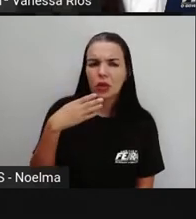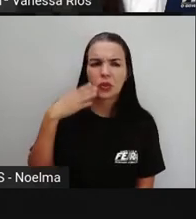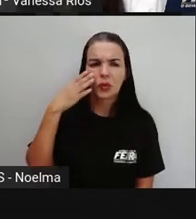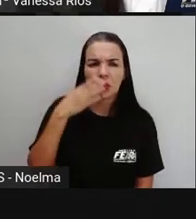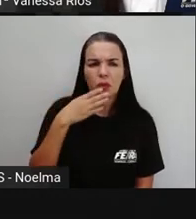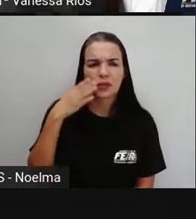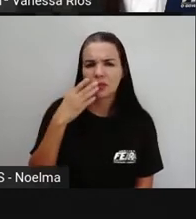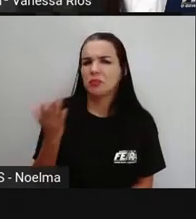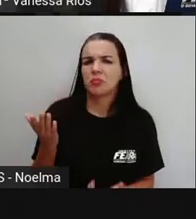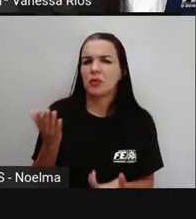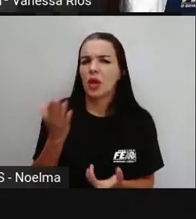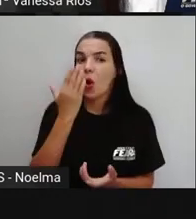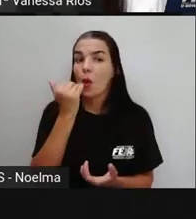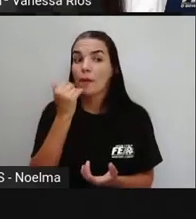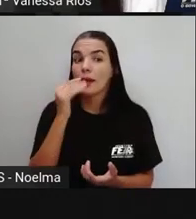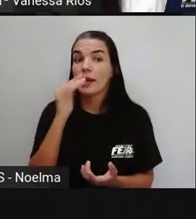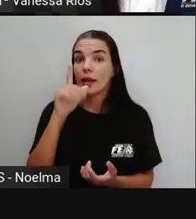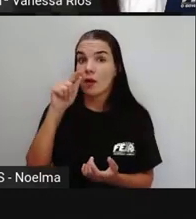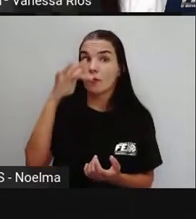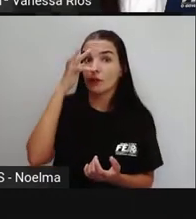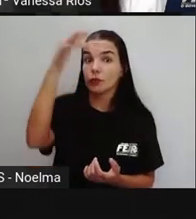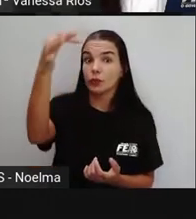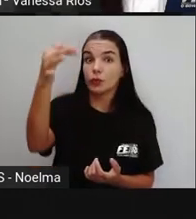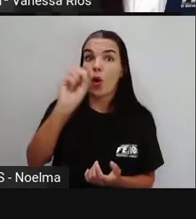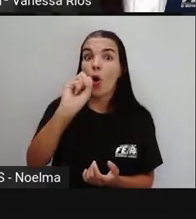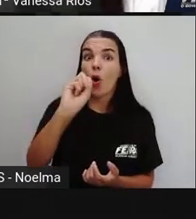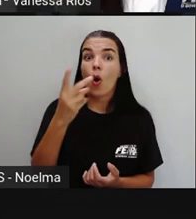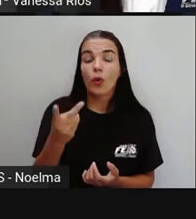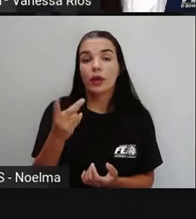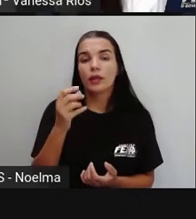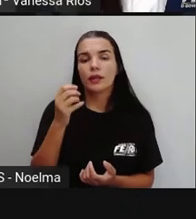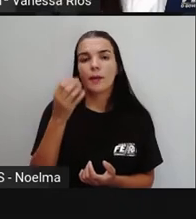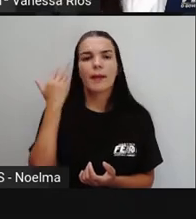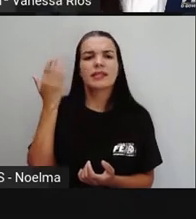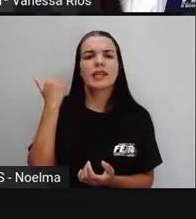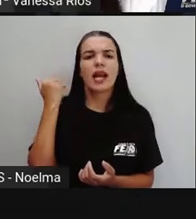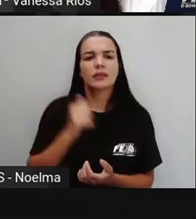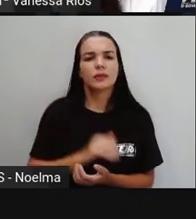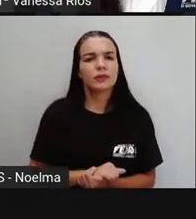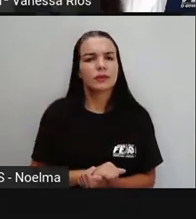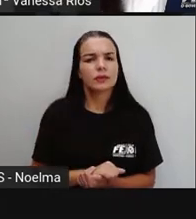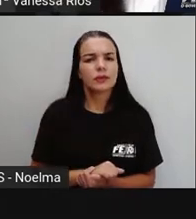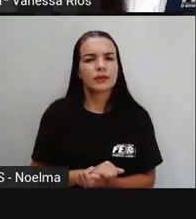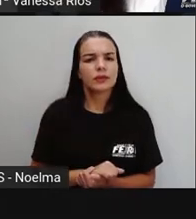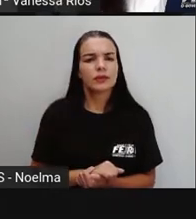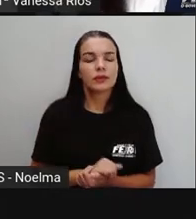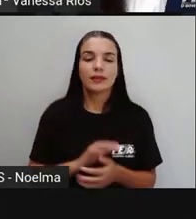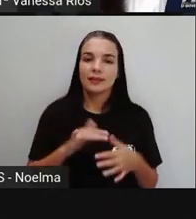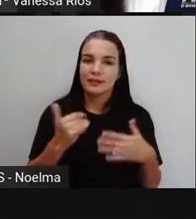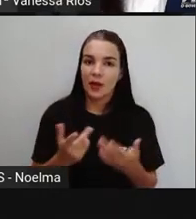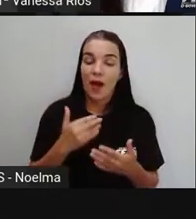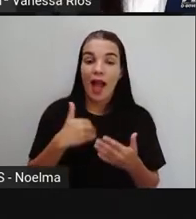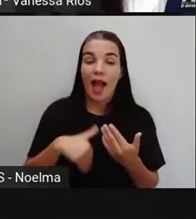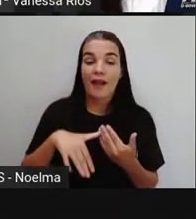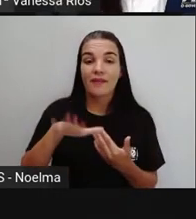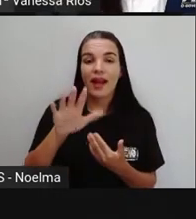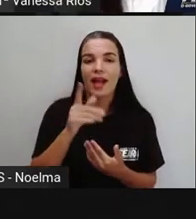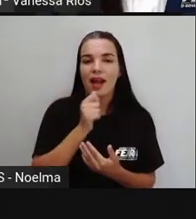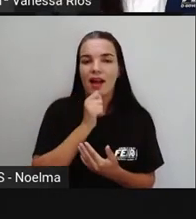doce. Então, a gente está falando de algo que ainda vai acontecer. Então, gente está falando de